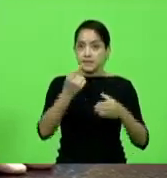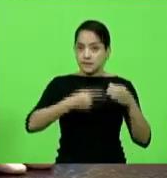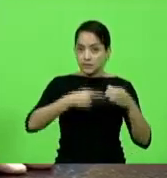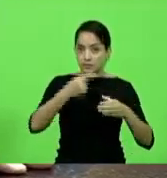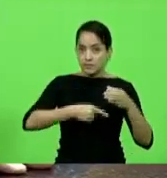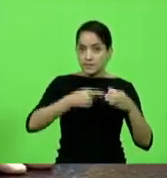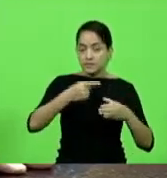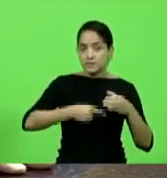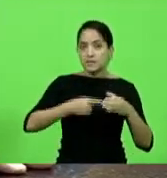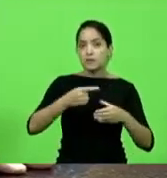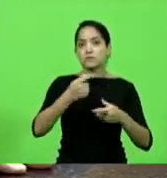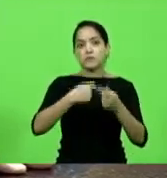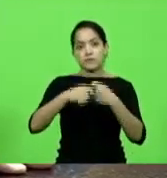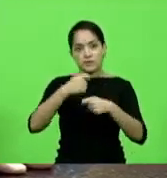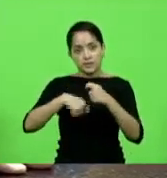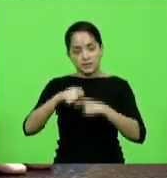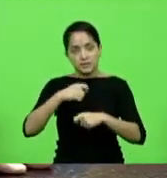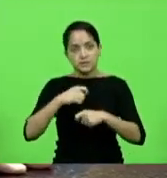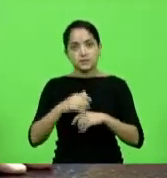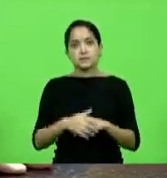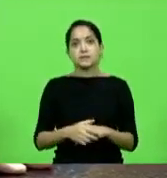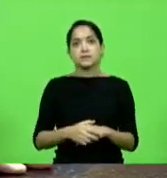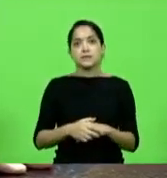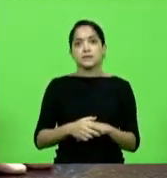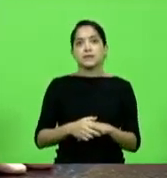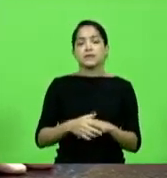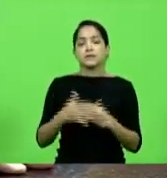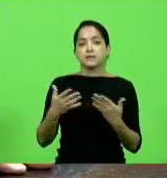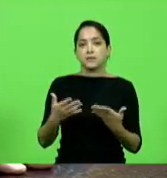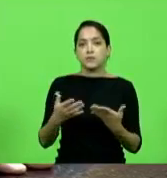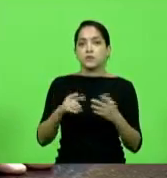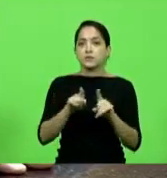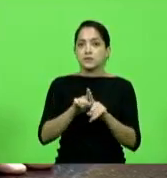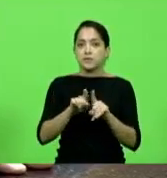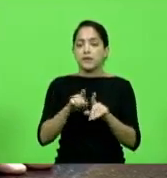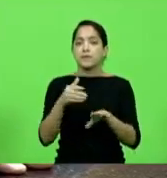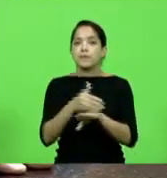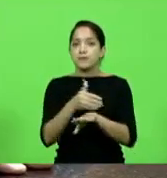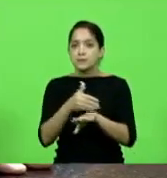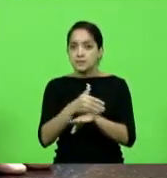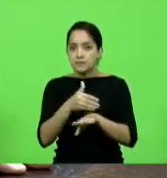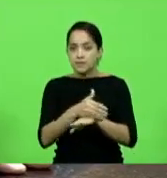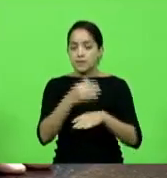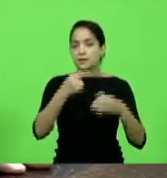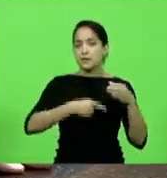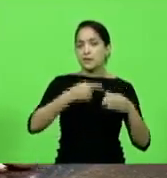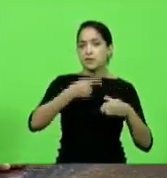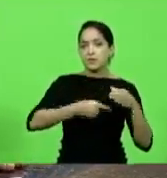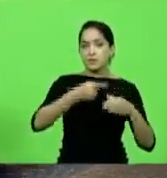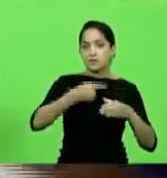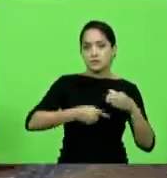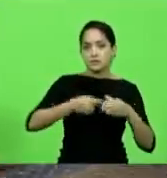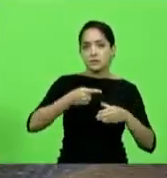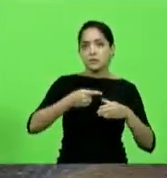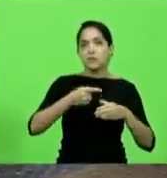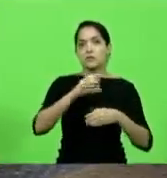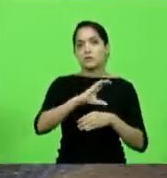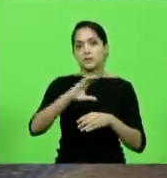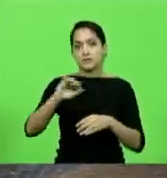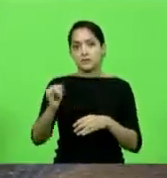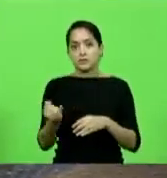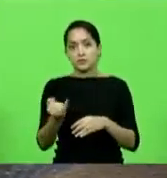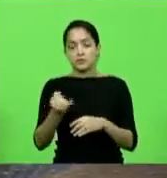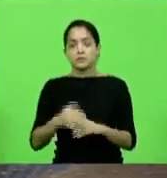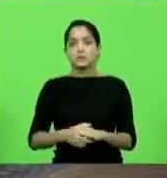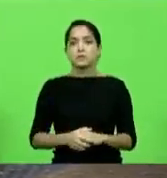de finanças depois tive a oportunidade de participar da comissão de constituição e justiça